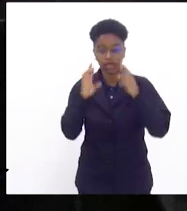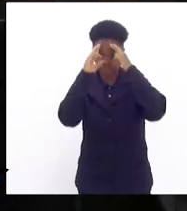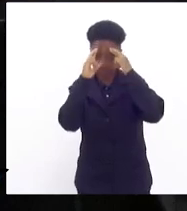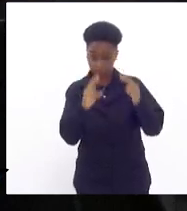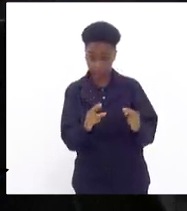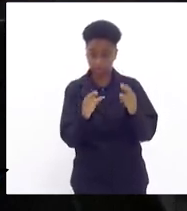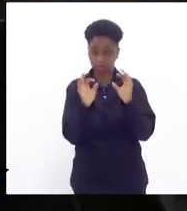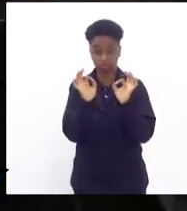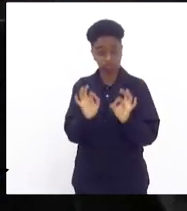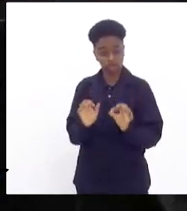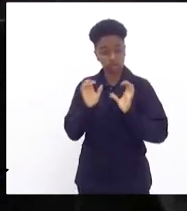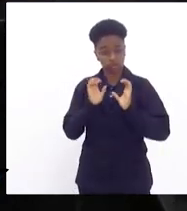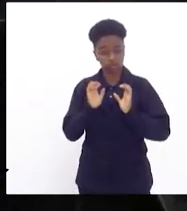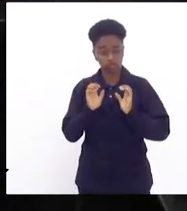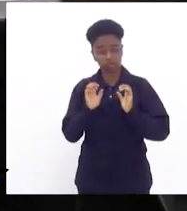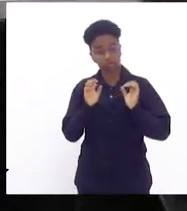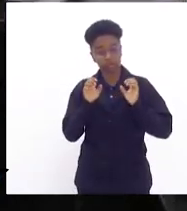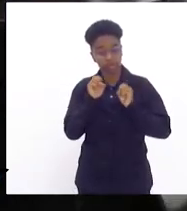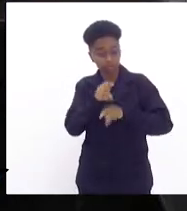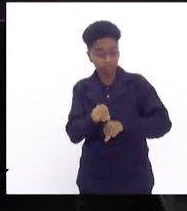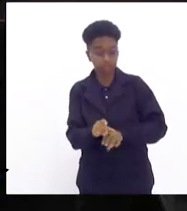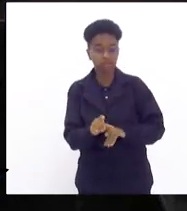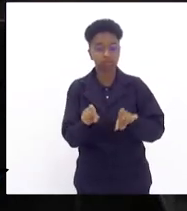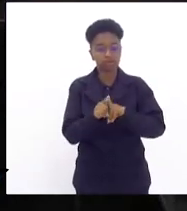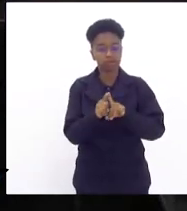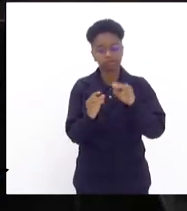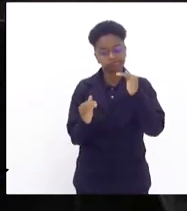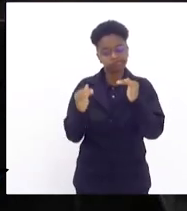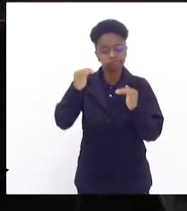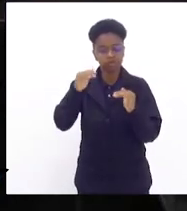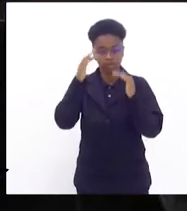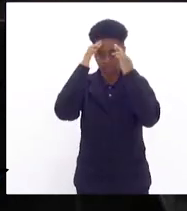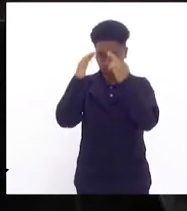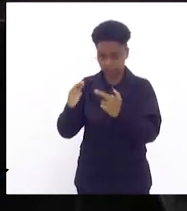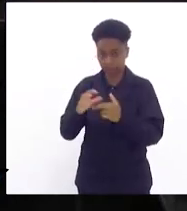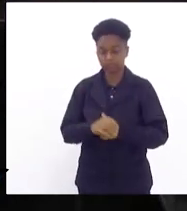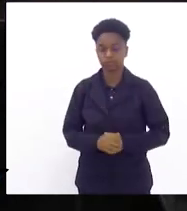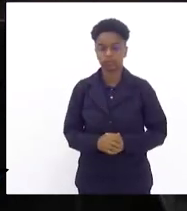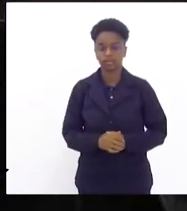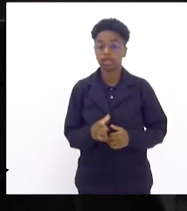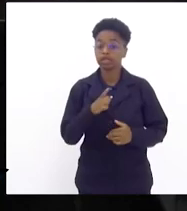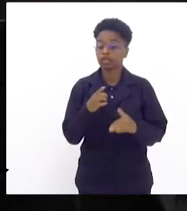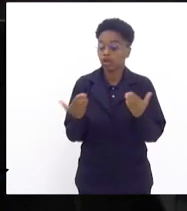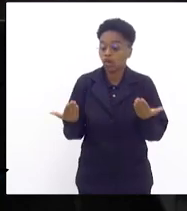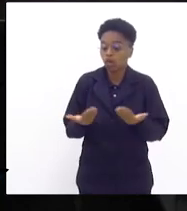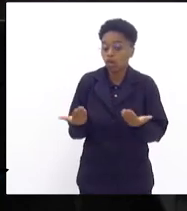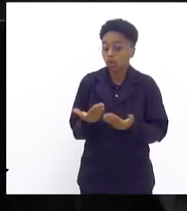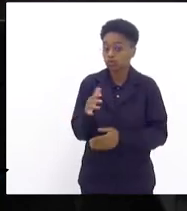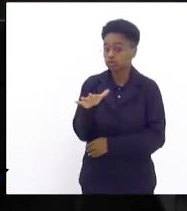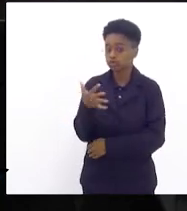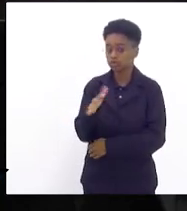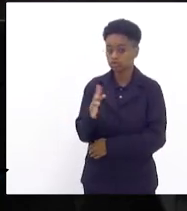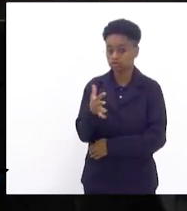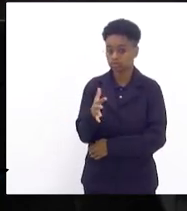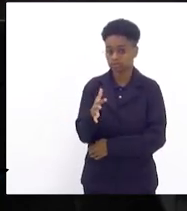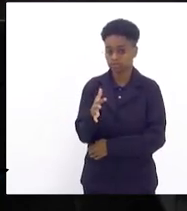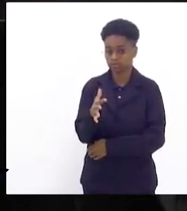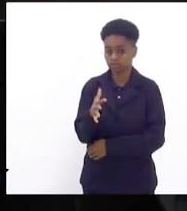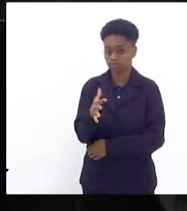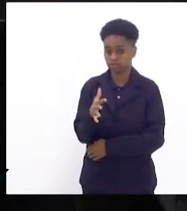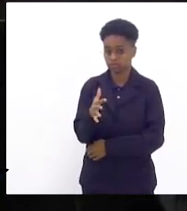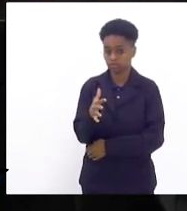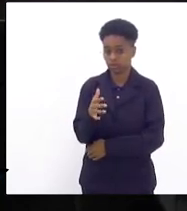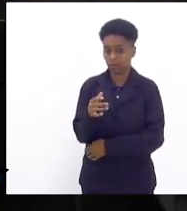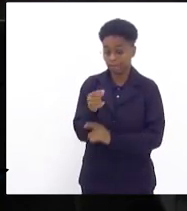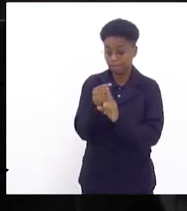disciplina, a hierarquia. E nós temos hoje aproximadamente meio inspetor